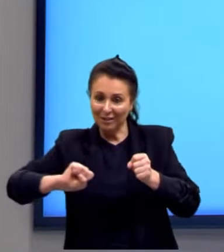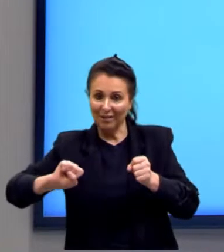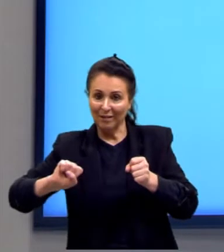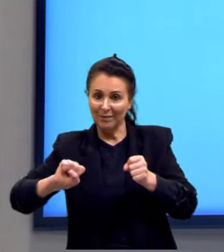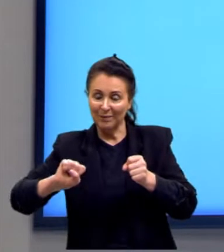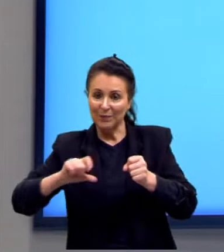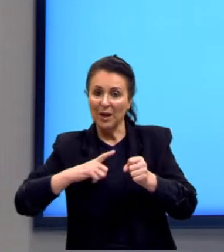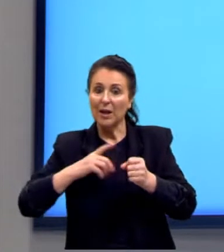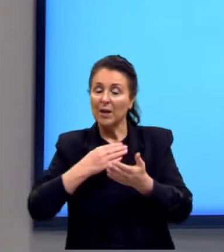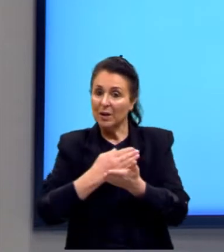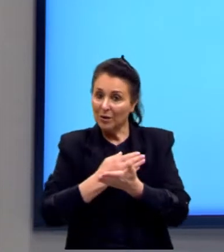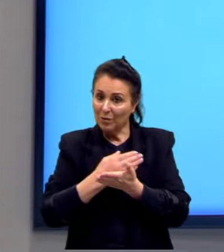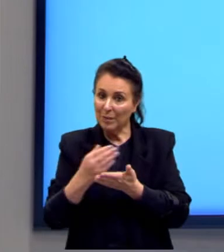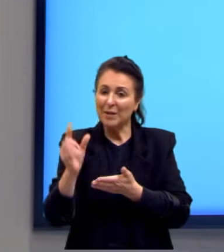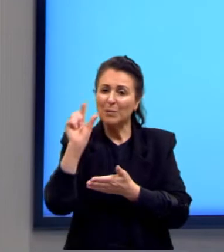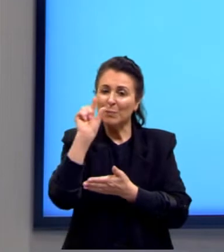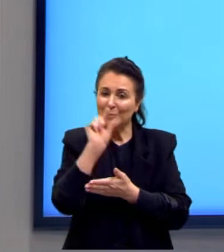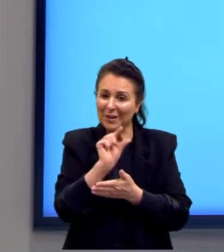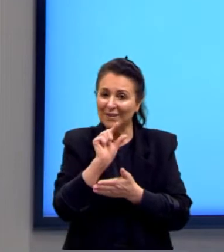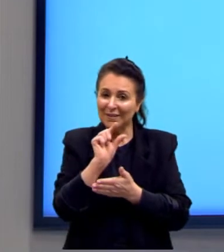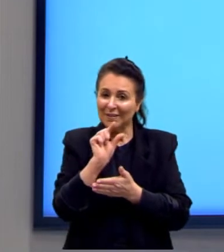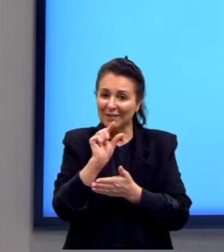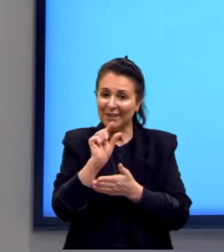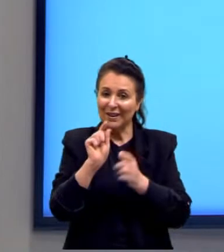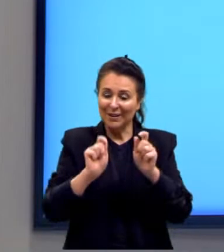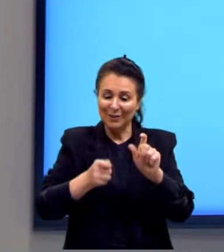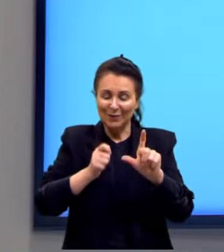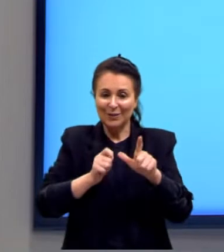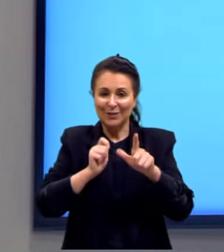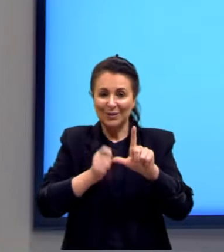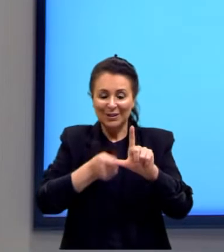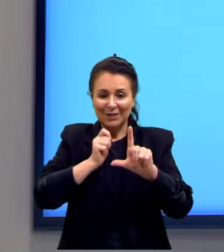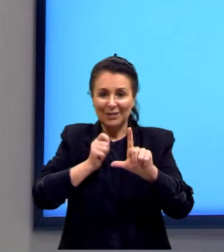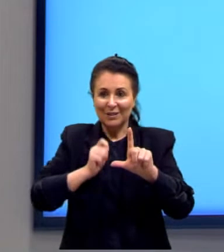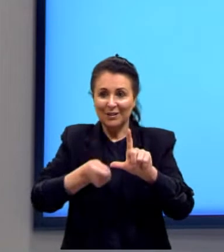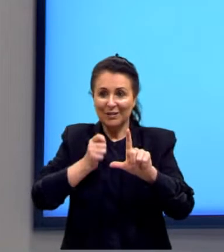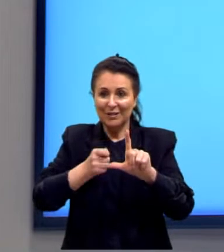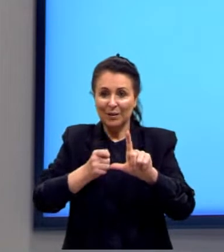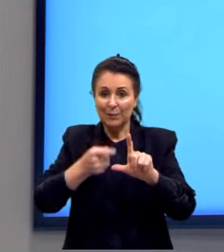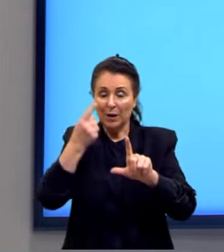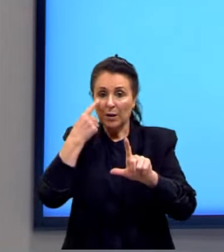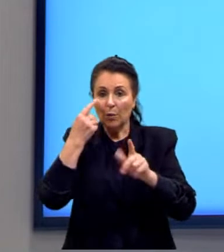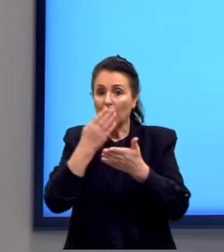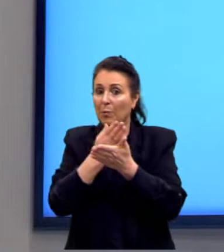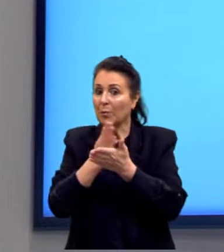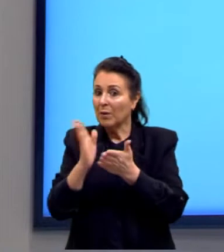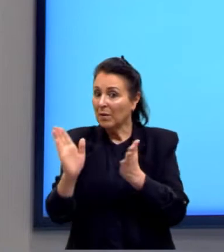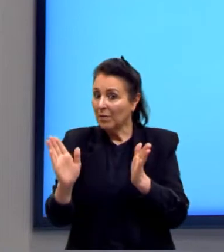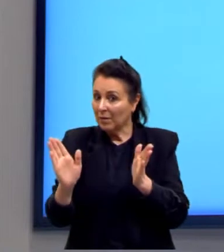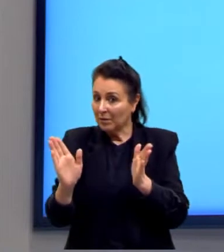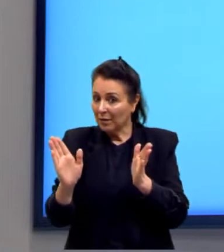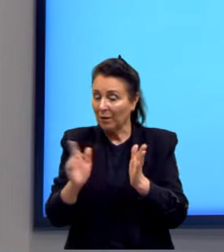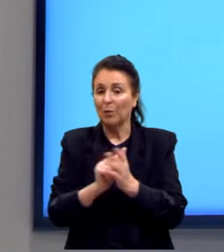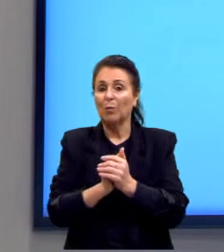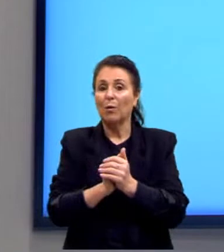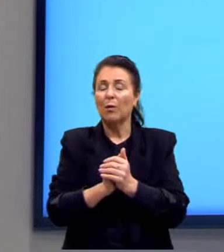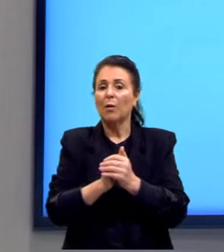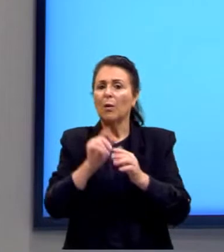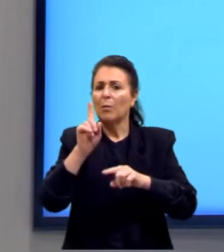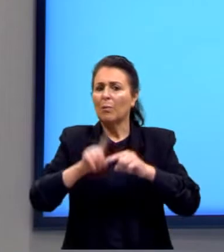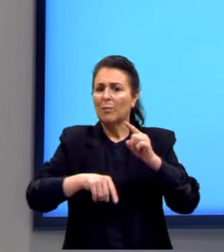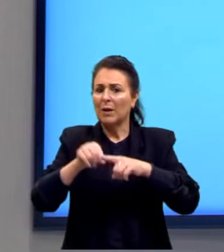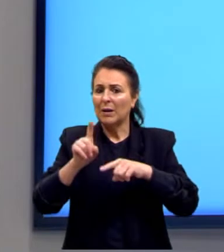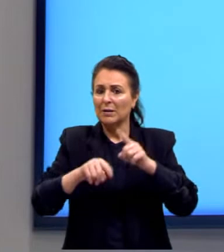origem, então, à miniatura. Assuma que não ocorram perdas de material no processo de produção, de forma que o